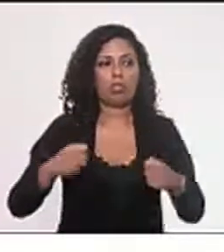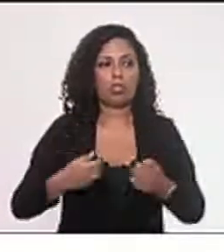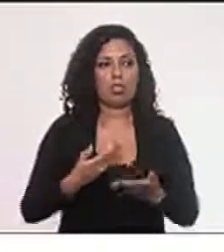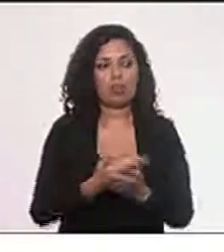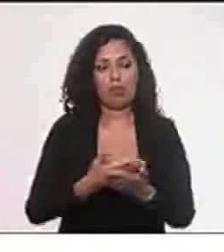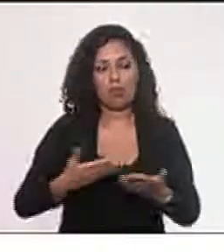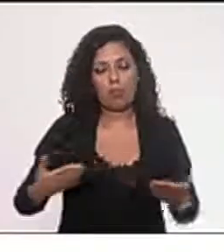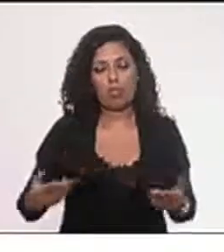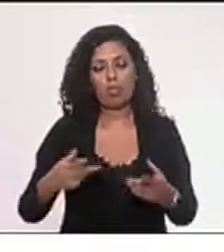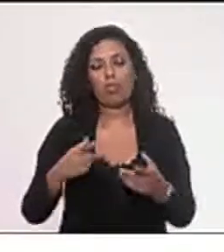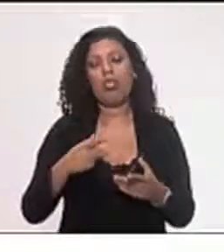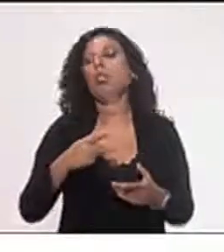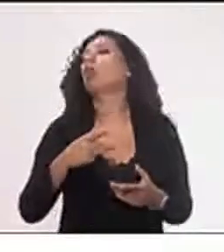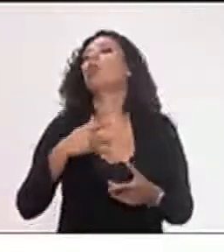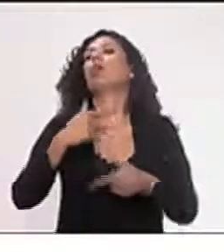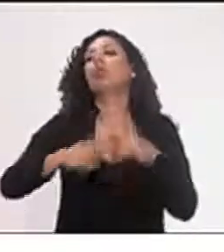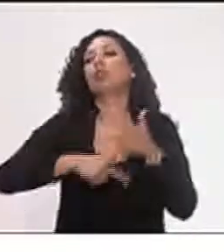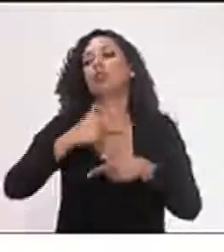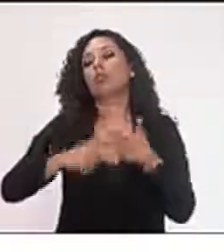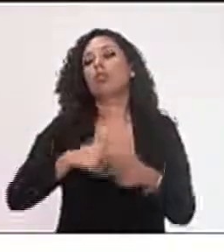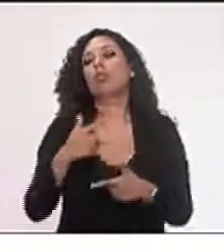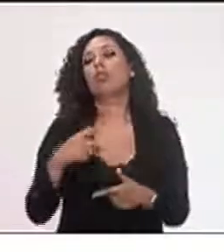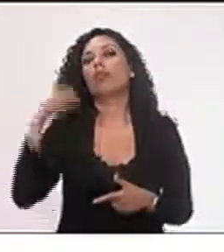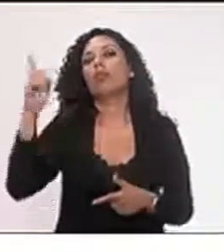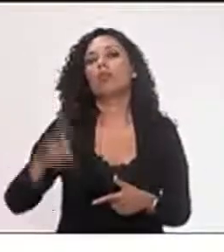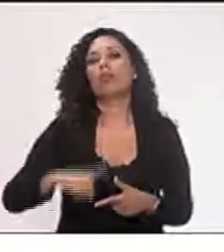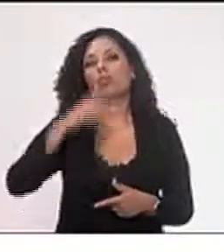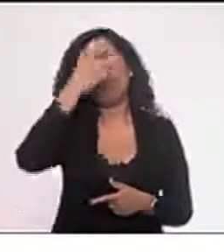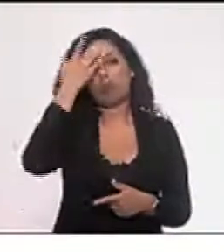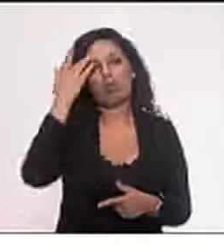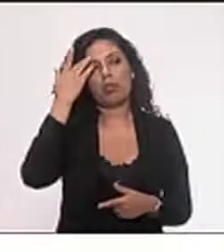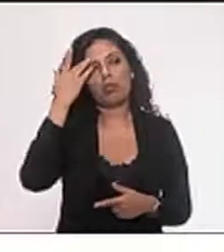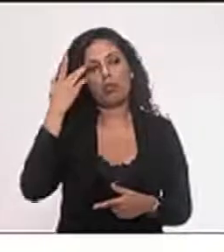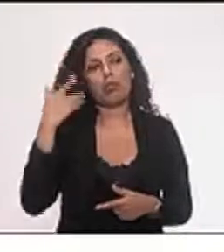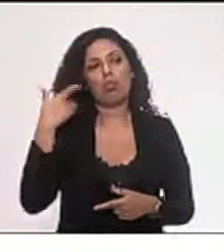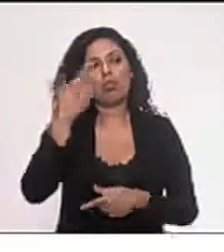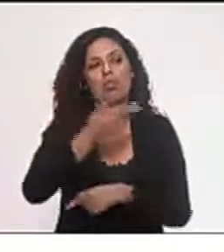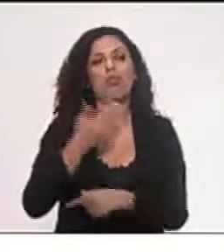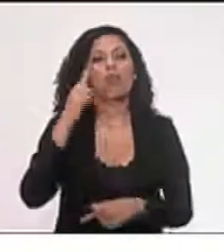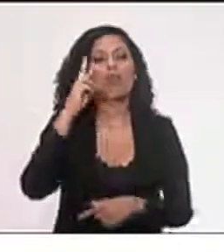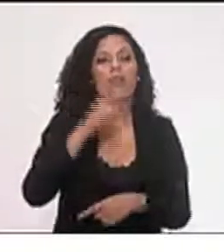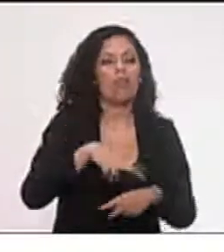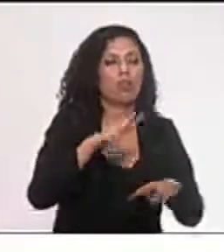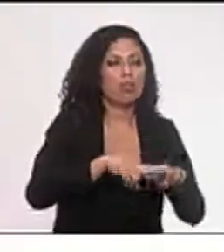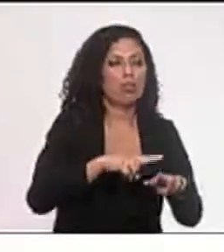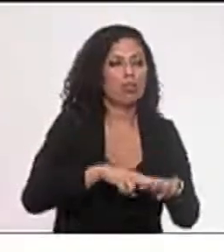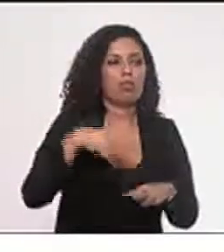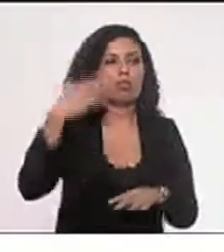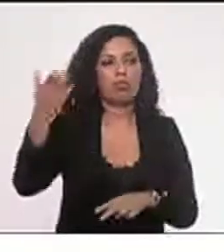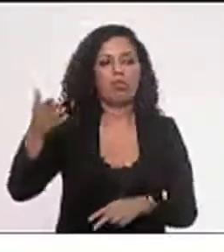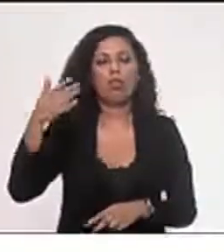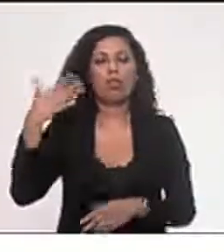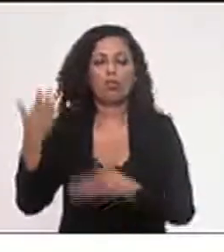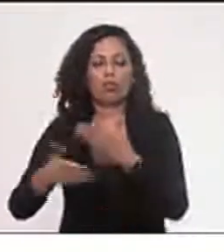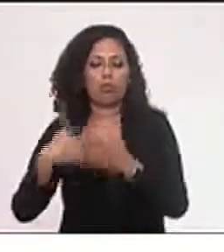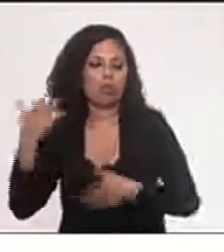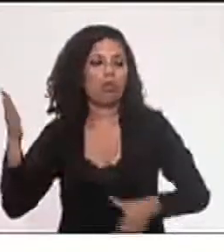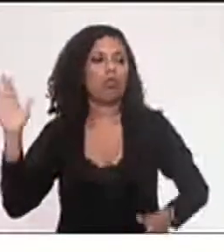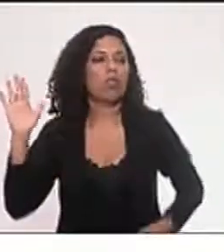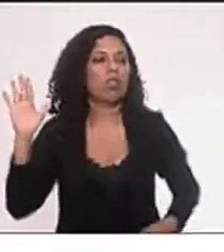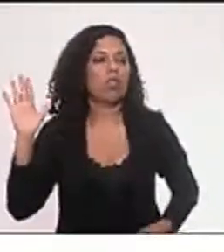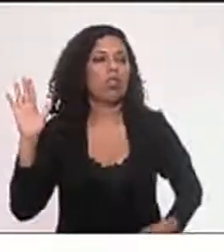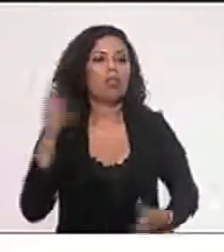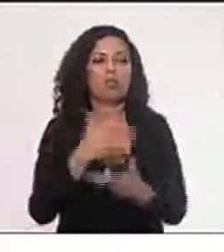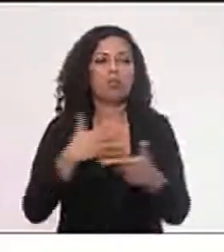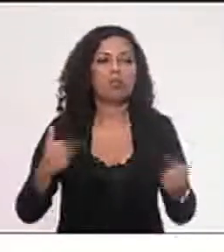o cargo de presidente de uma comissão tão importante como essa, que vai visitar presídio, que vai passar a mão na cabeça de vagabundo, vai fazer